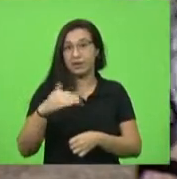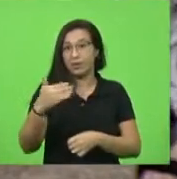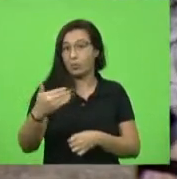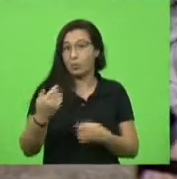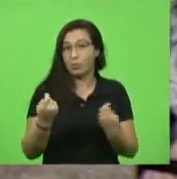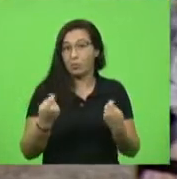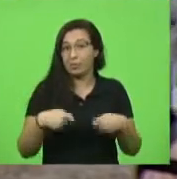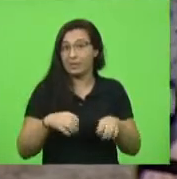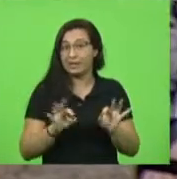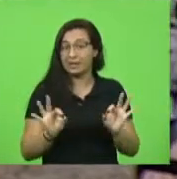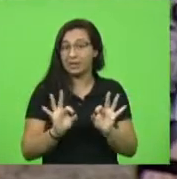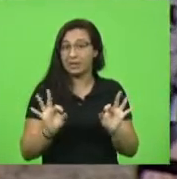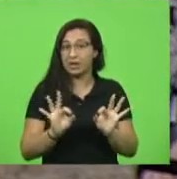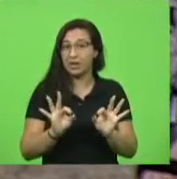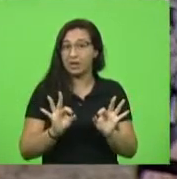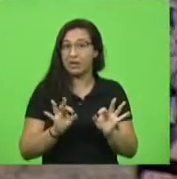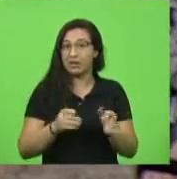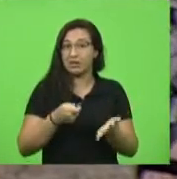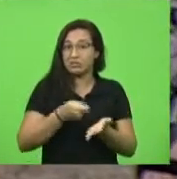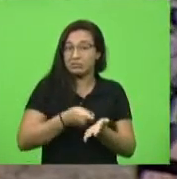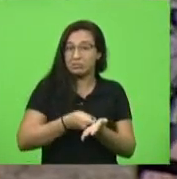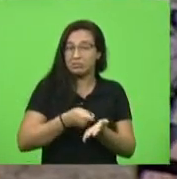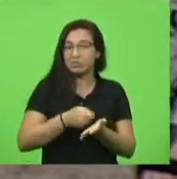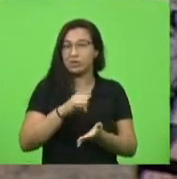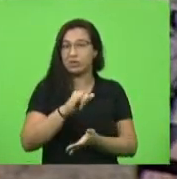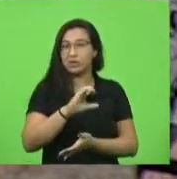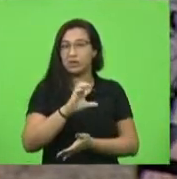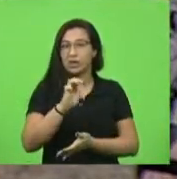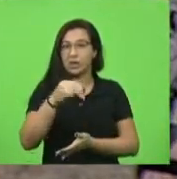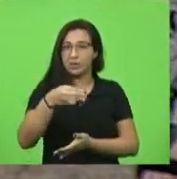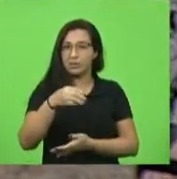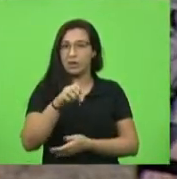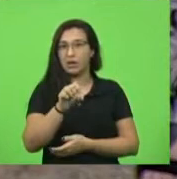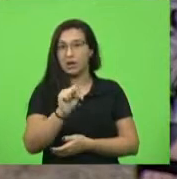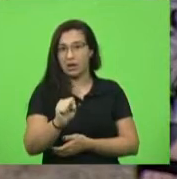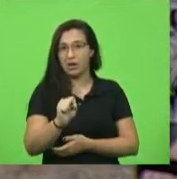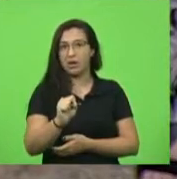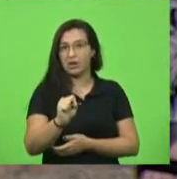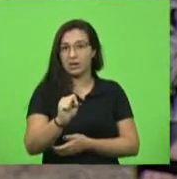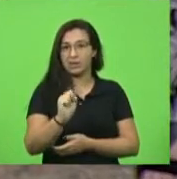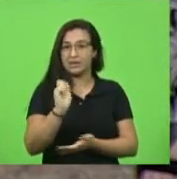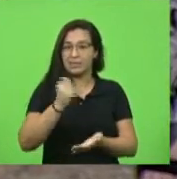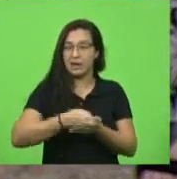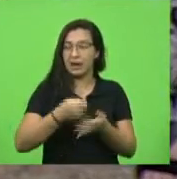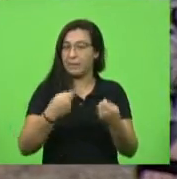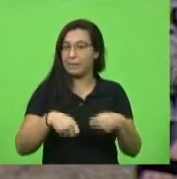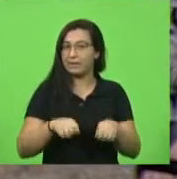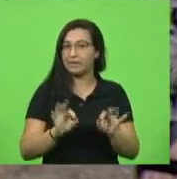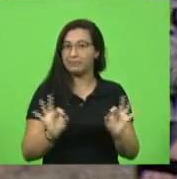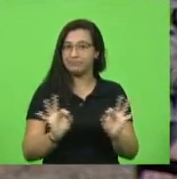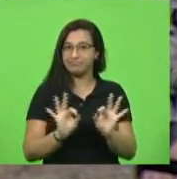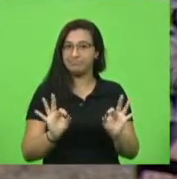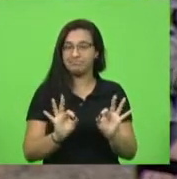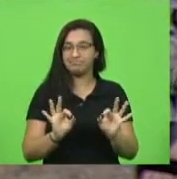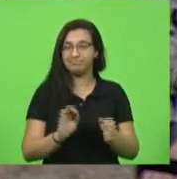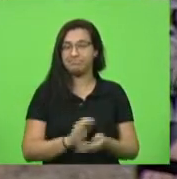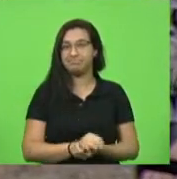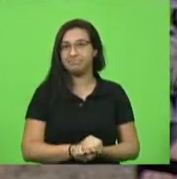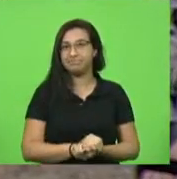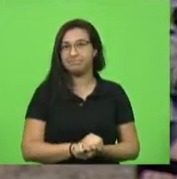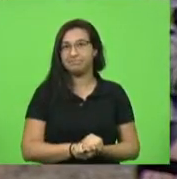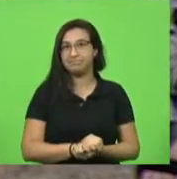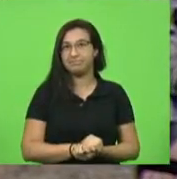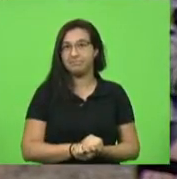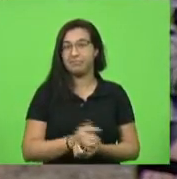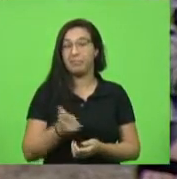estar cobrando o ICMS que hoje é pago para as várias esferas e justamente sobre